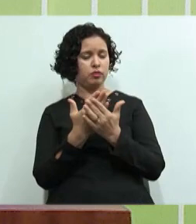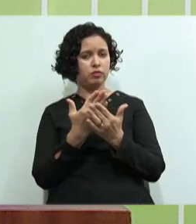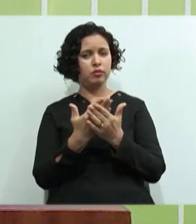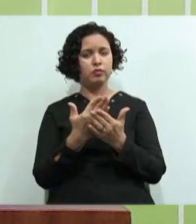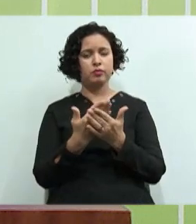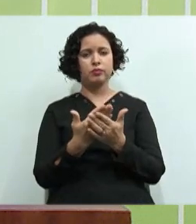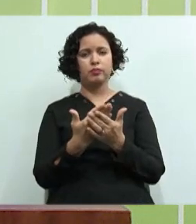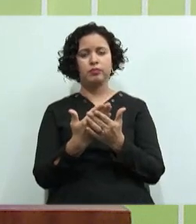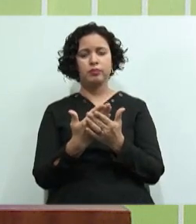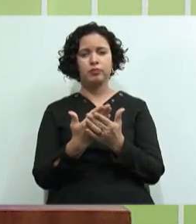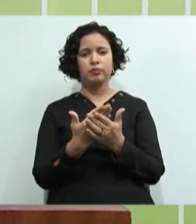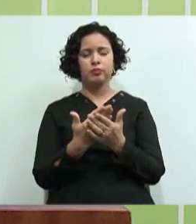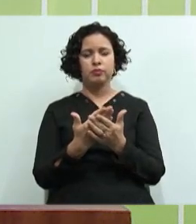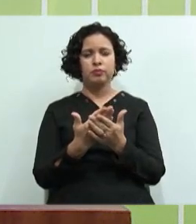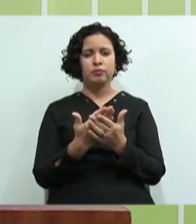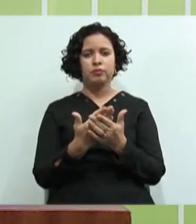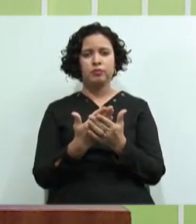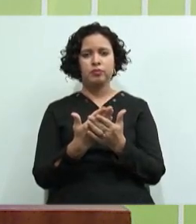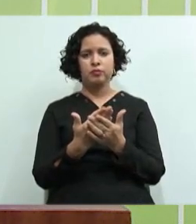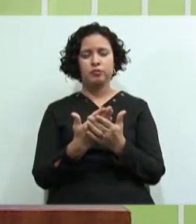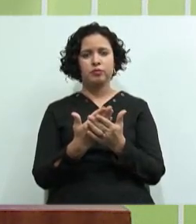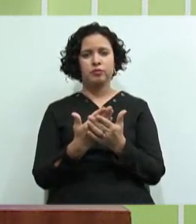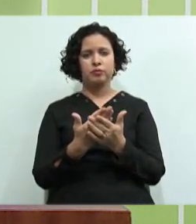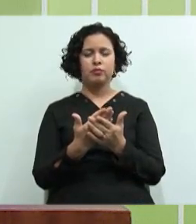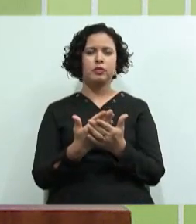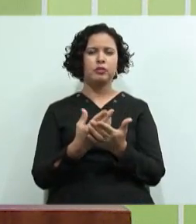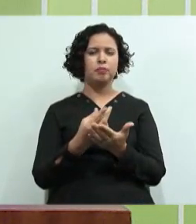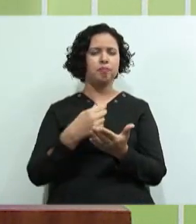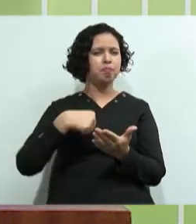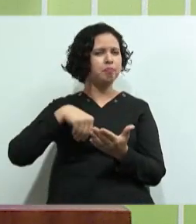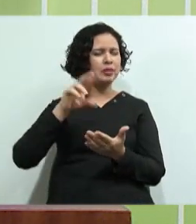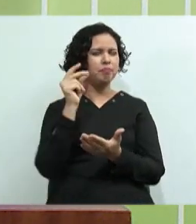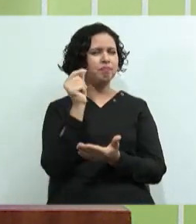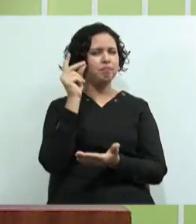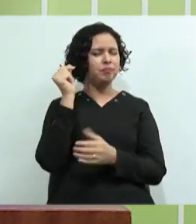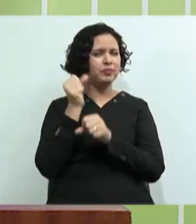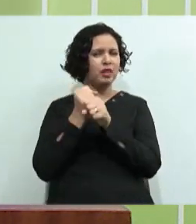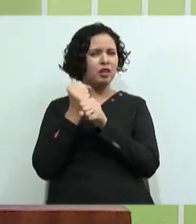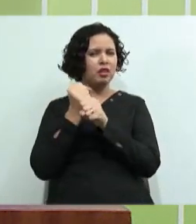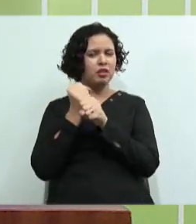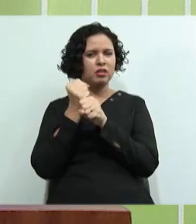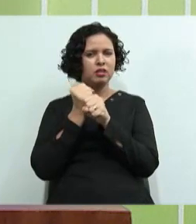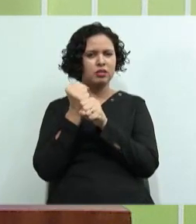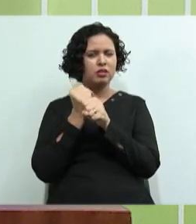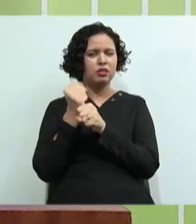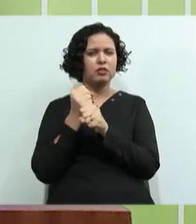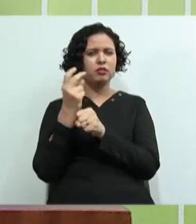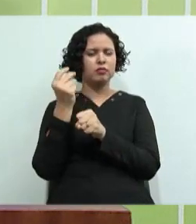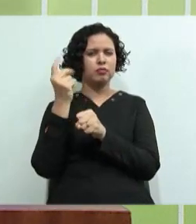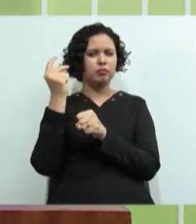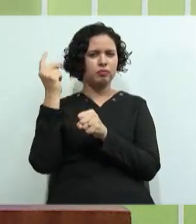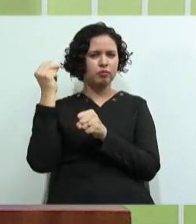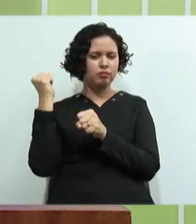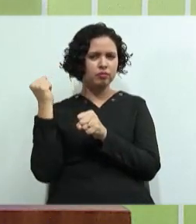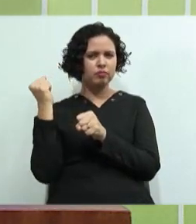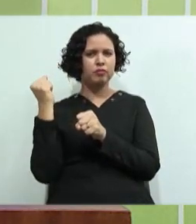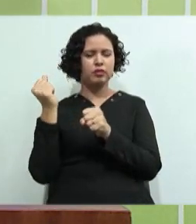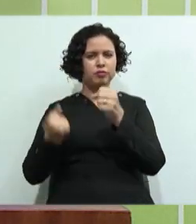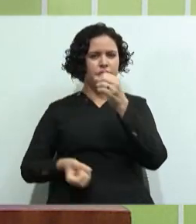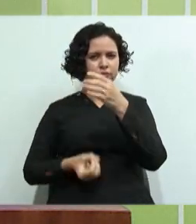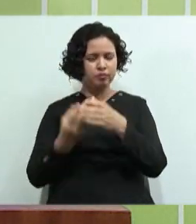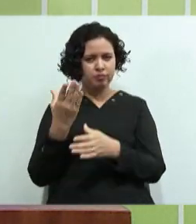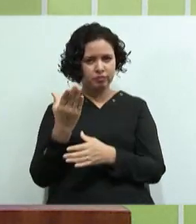Que Mais antiga Do Brasil Uma das escolas Mais antigas Do Brasil Que foi